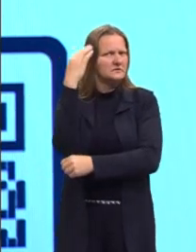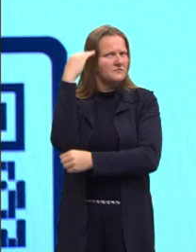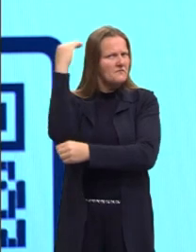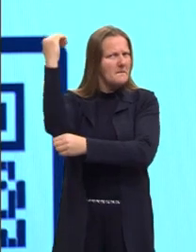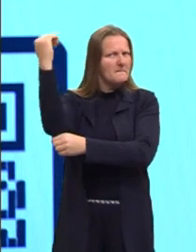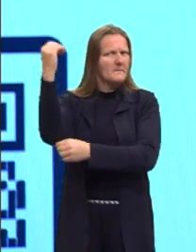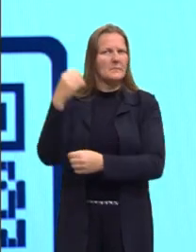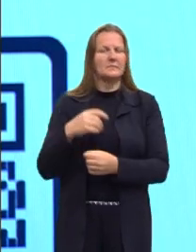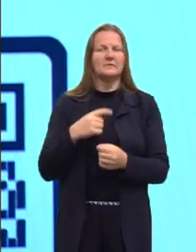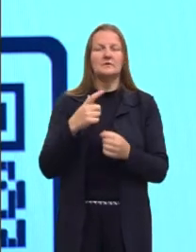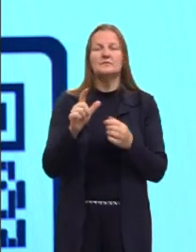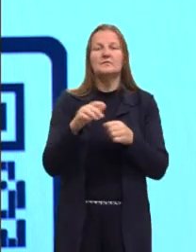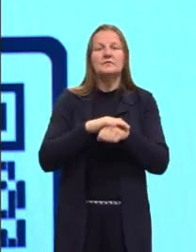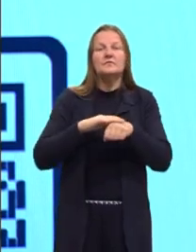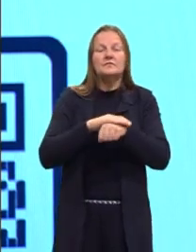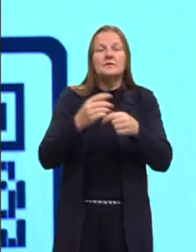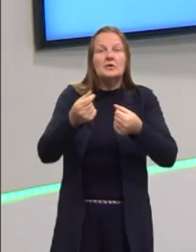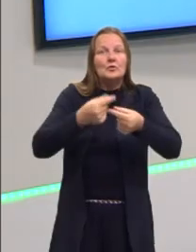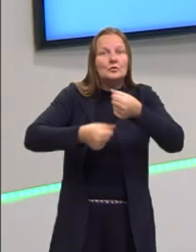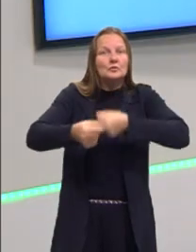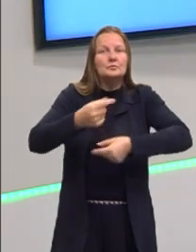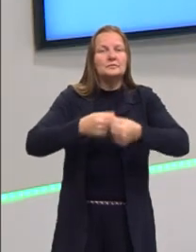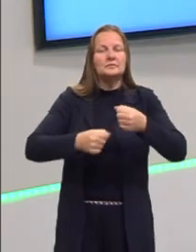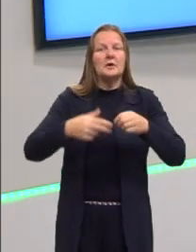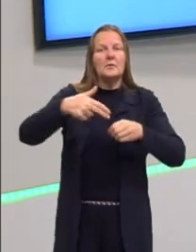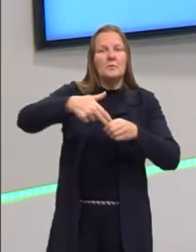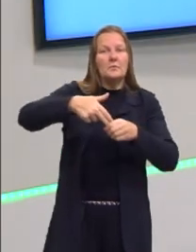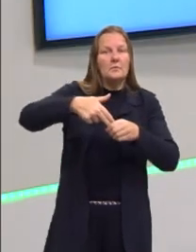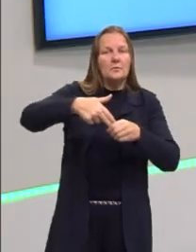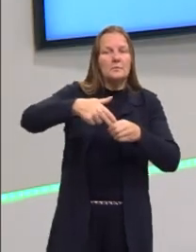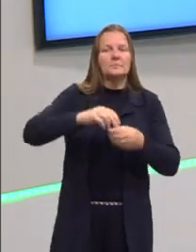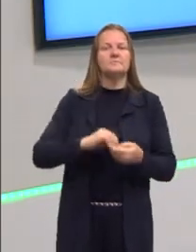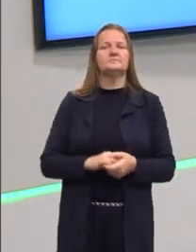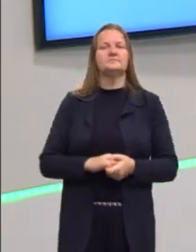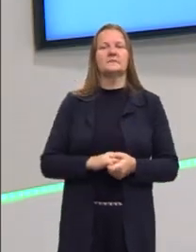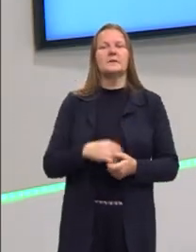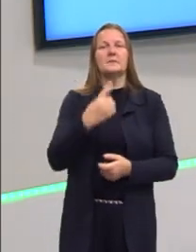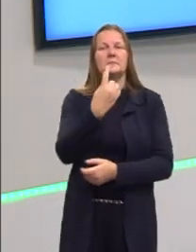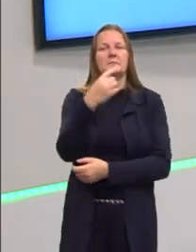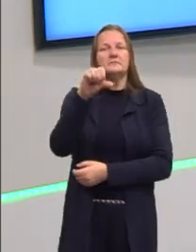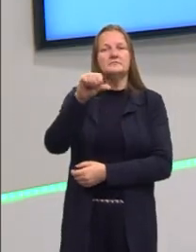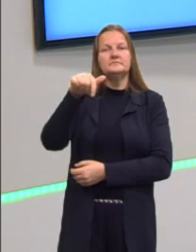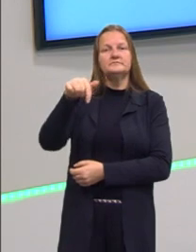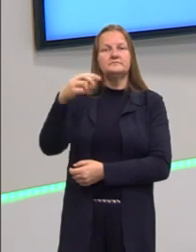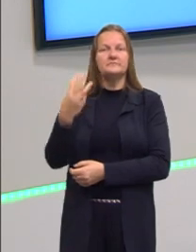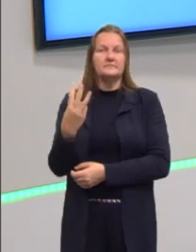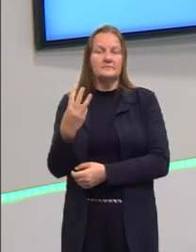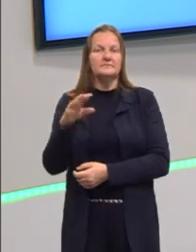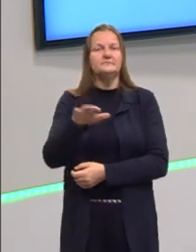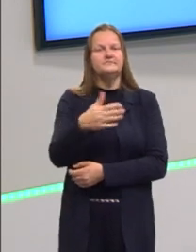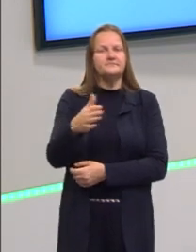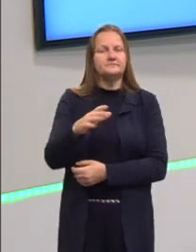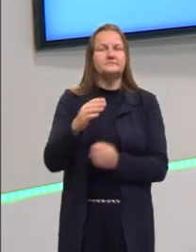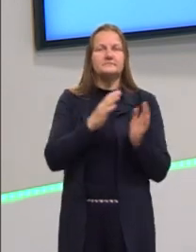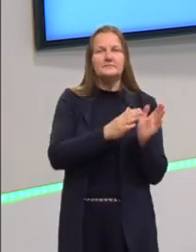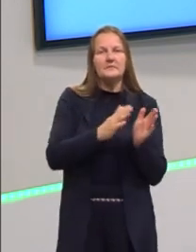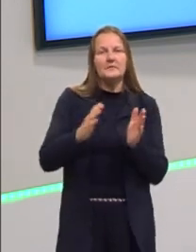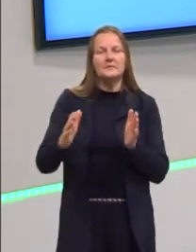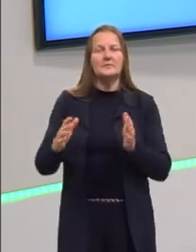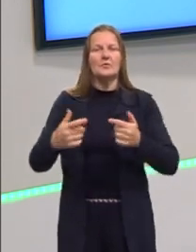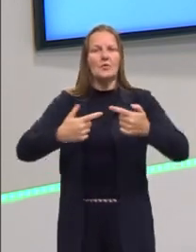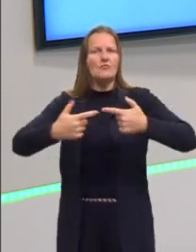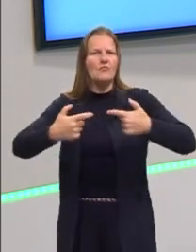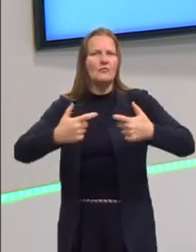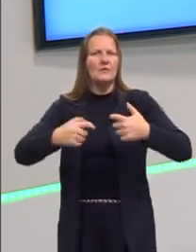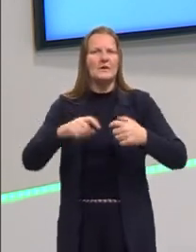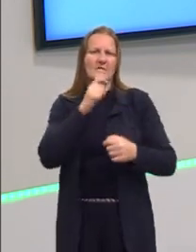questões relacionadas a isso. E aí, que acontece? Em 1973, nós estamos ali também em um período de Guerra Fria,